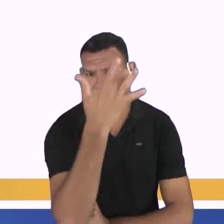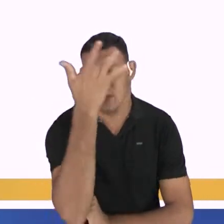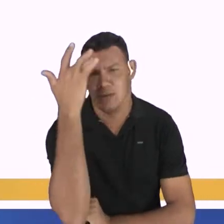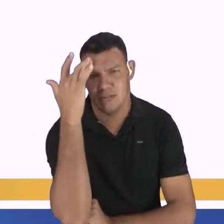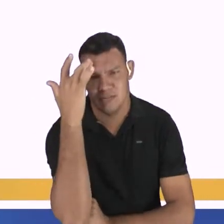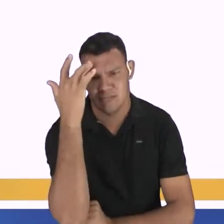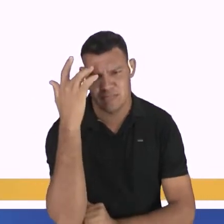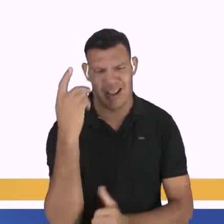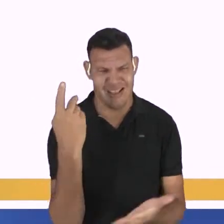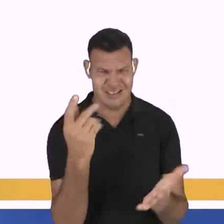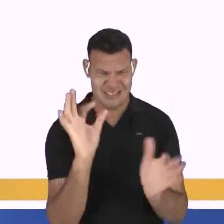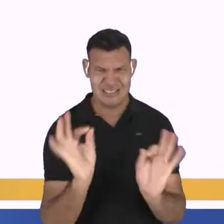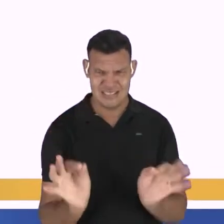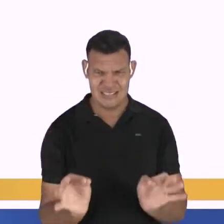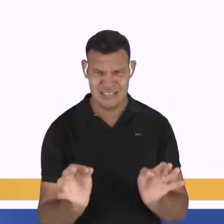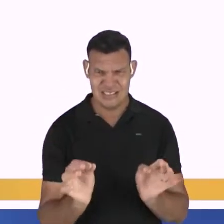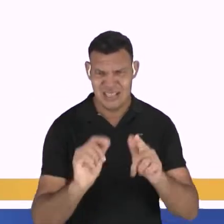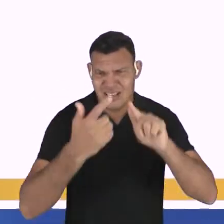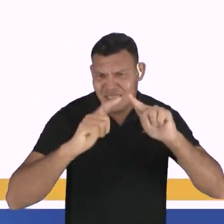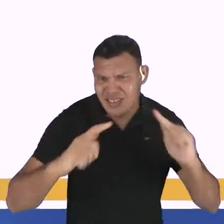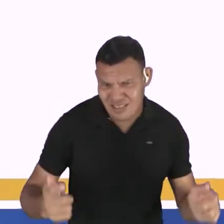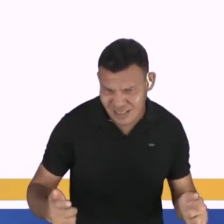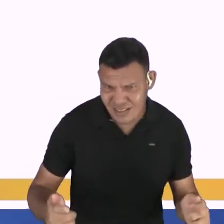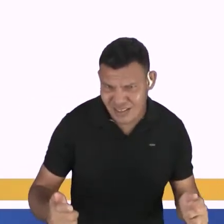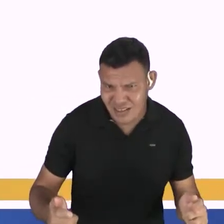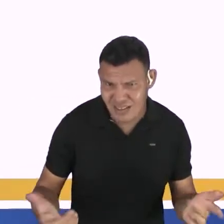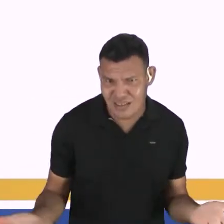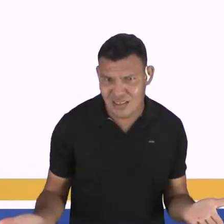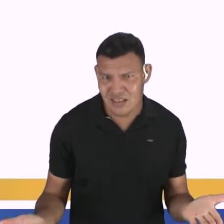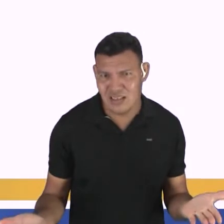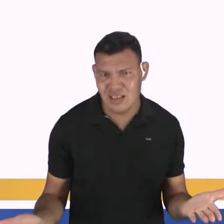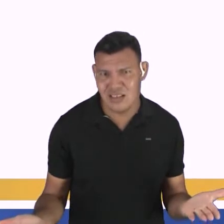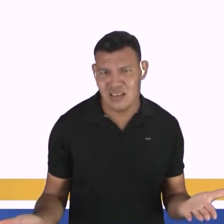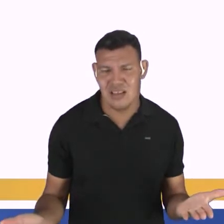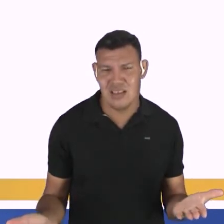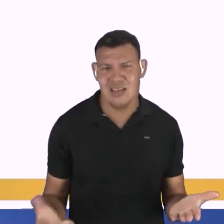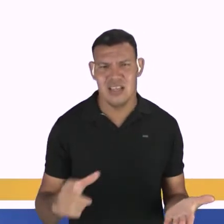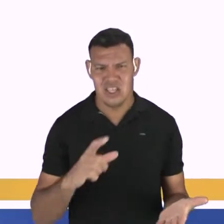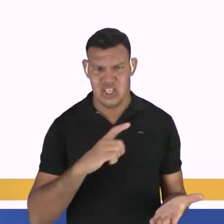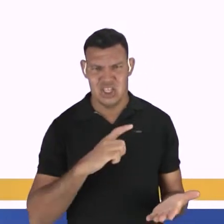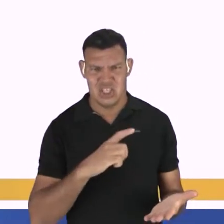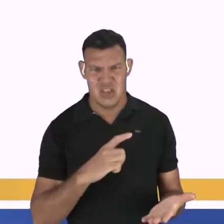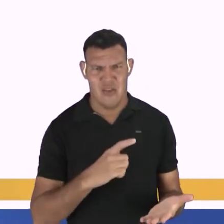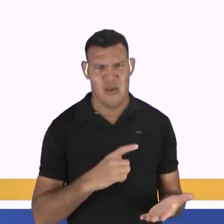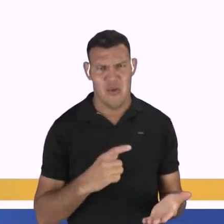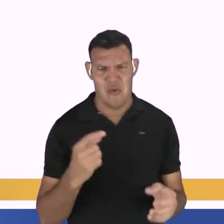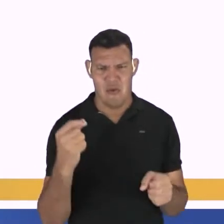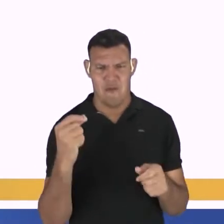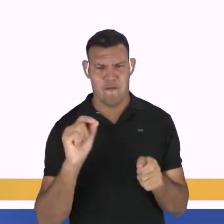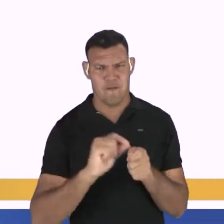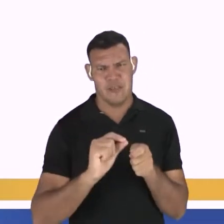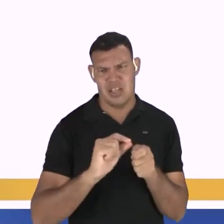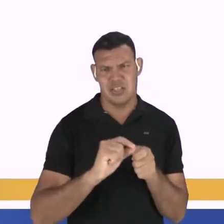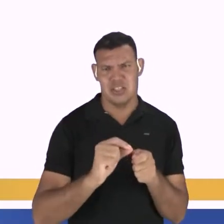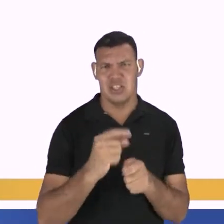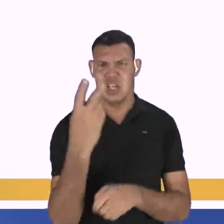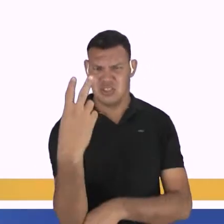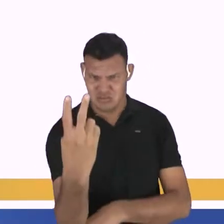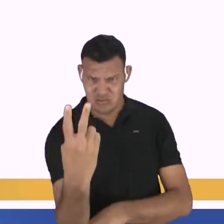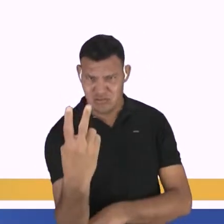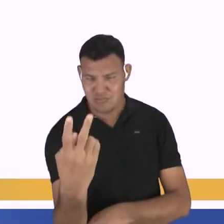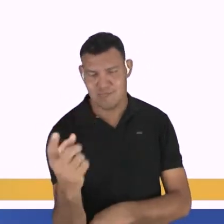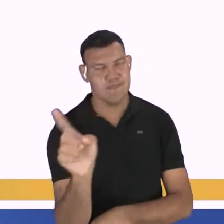não é correto, de acordo com a gramática normativa, dizer fazem dois anos. Não. Faz